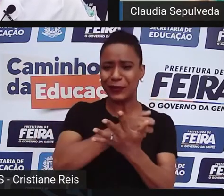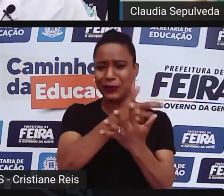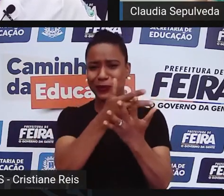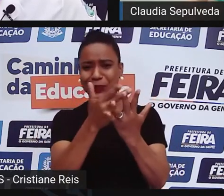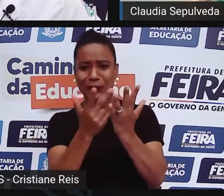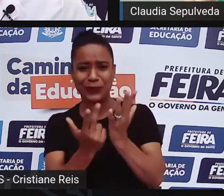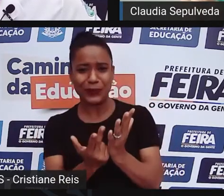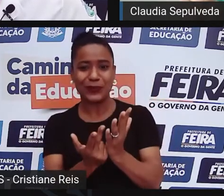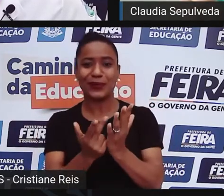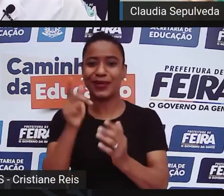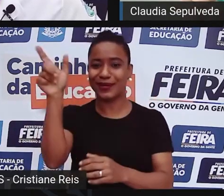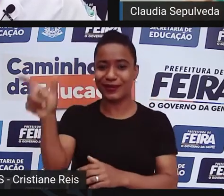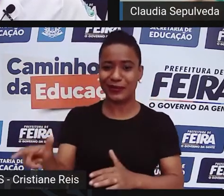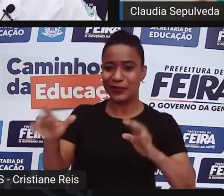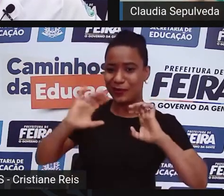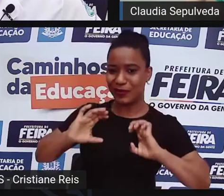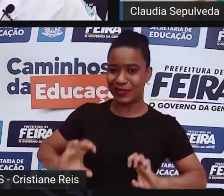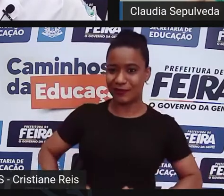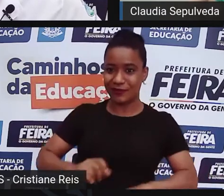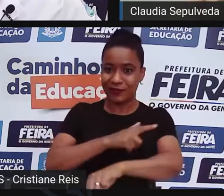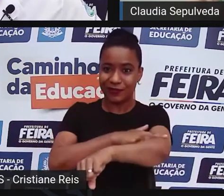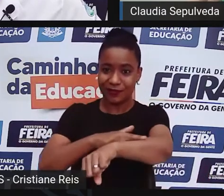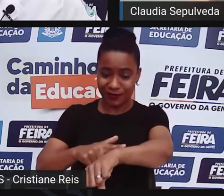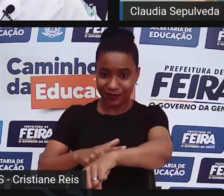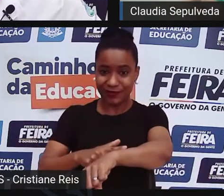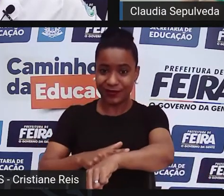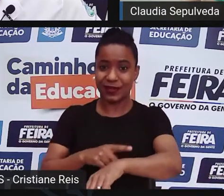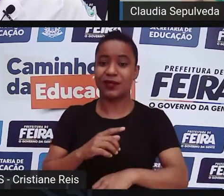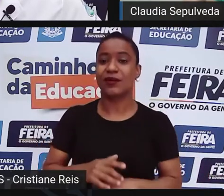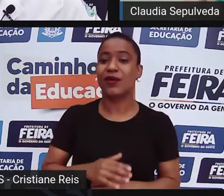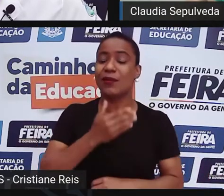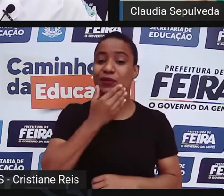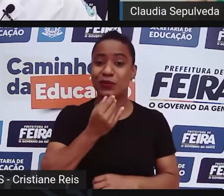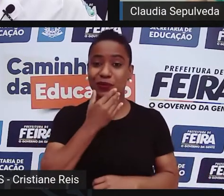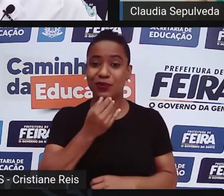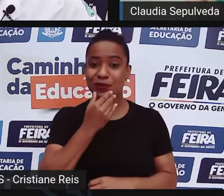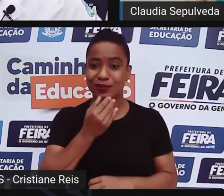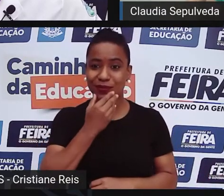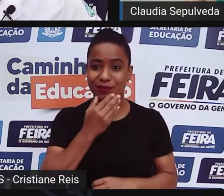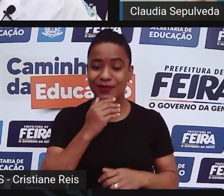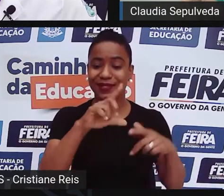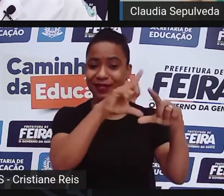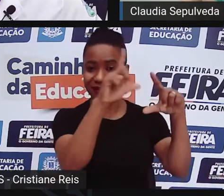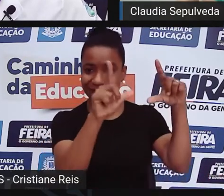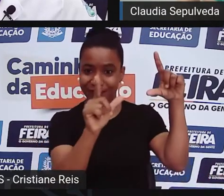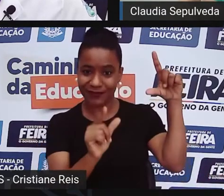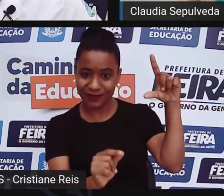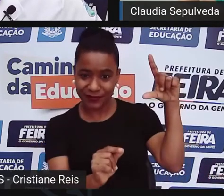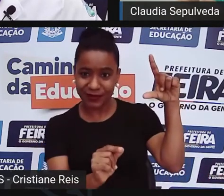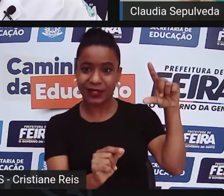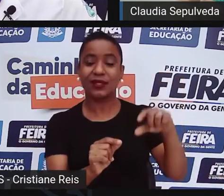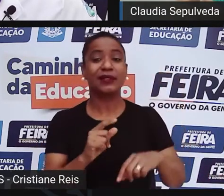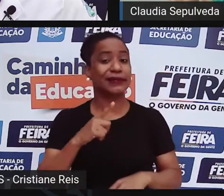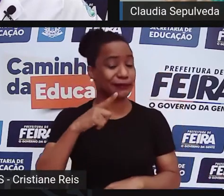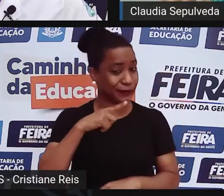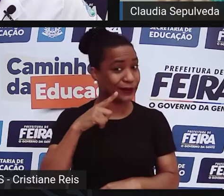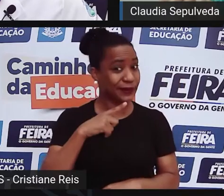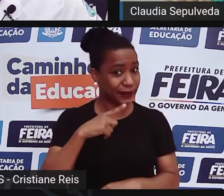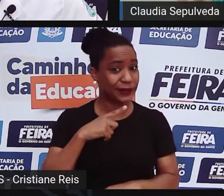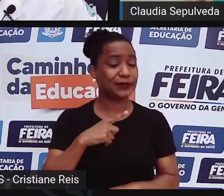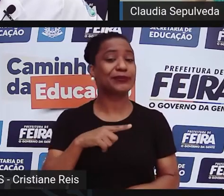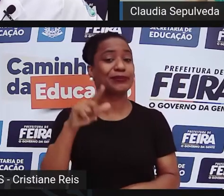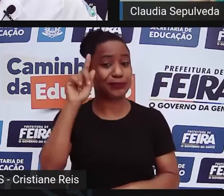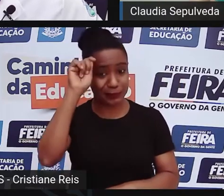Enquanto que o homem, a afer, o homo sapiens, afer, desculpe, seriam, além de negros, indolentes, preguiçosos e